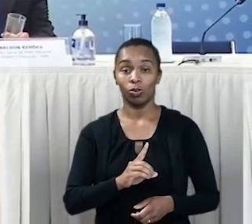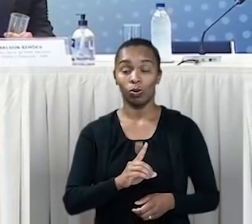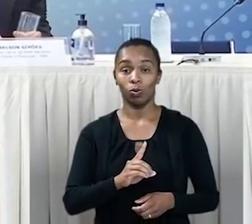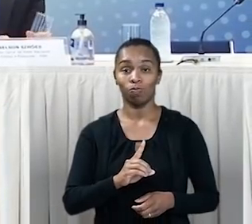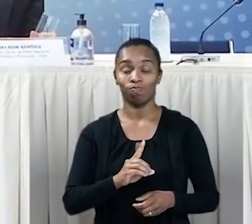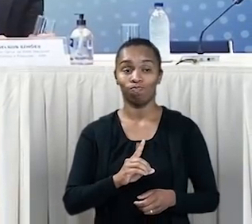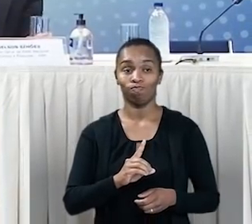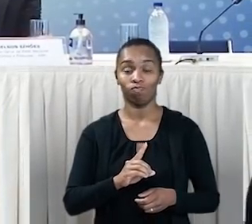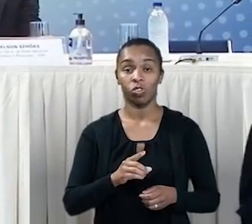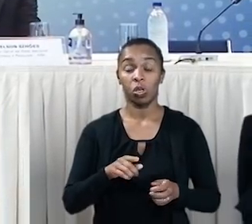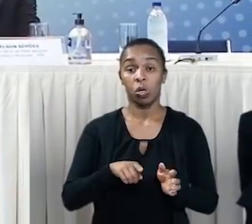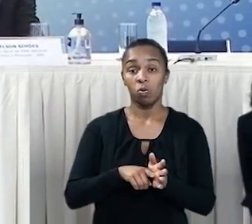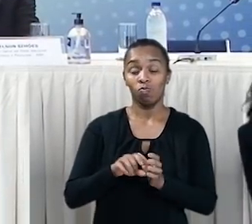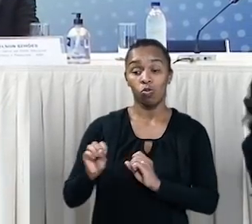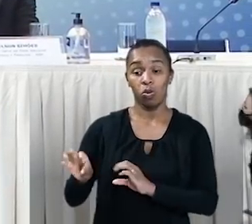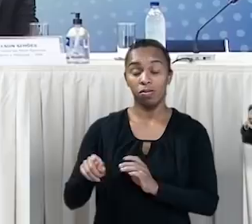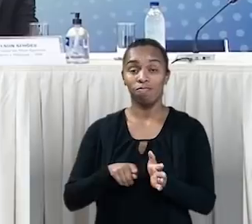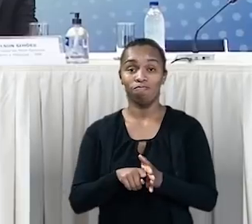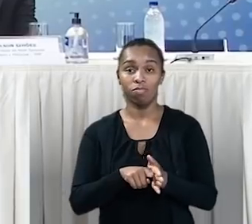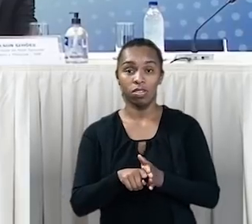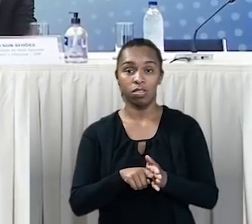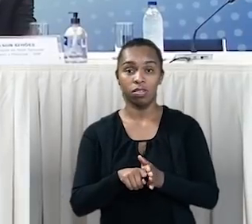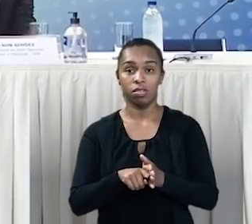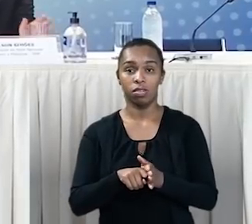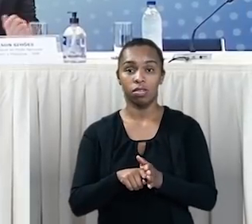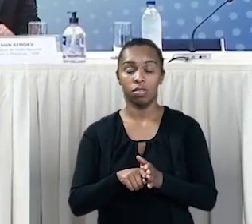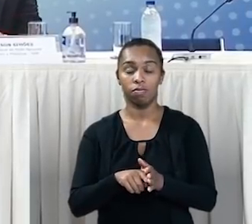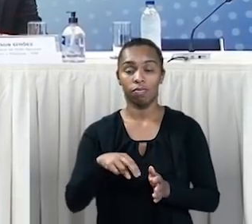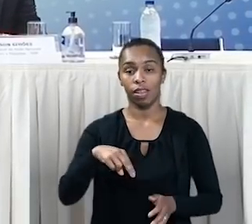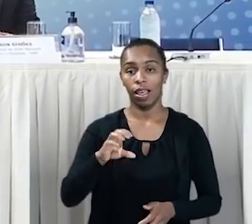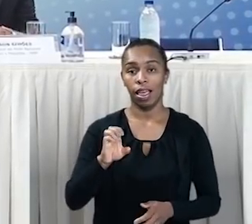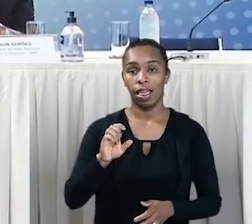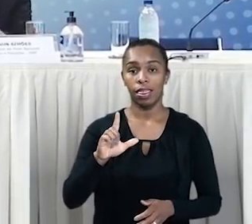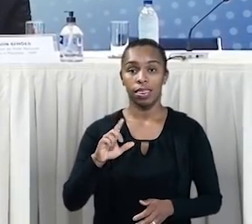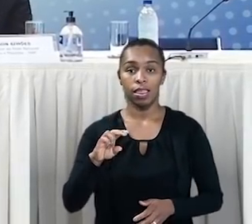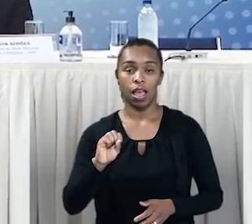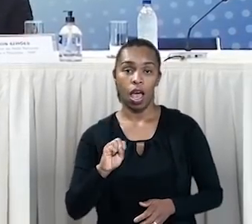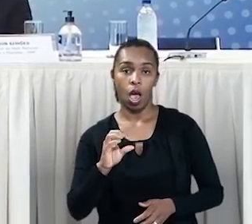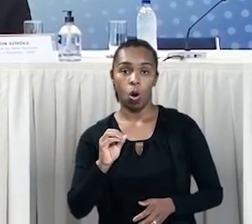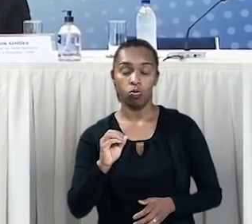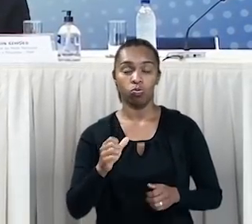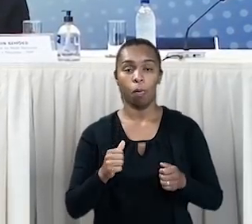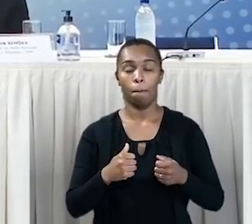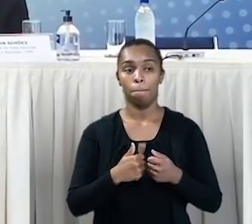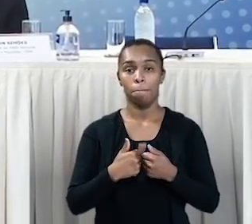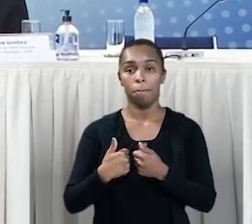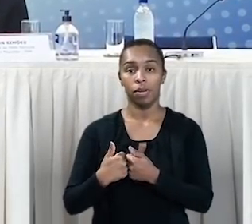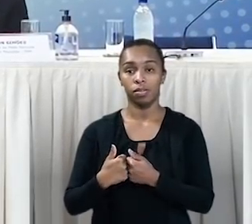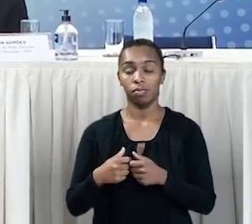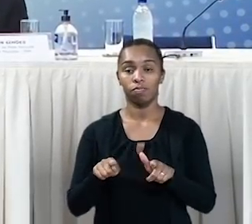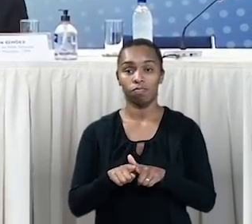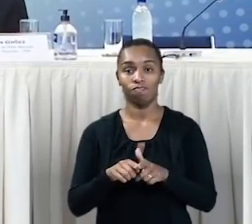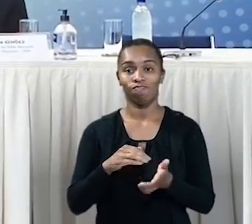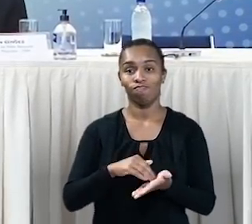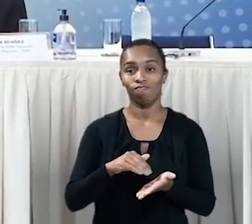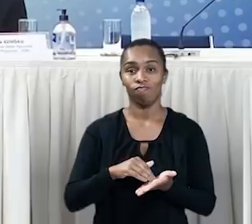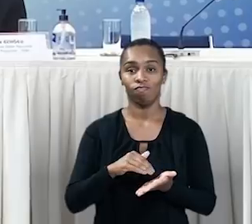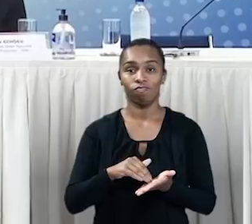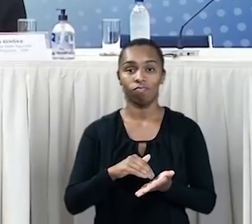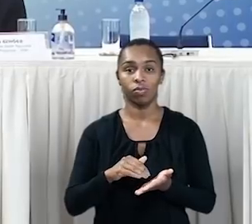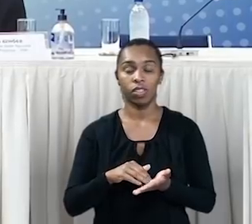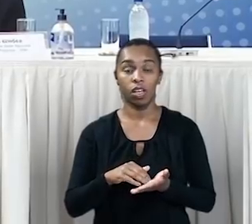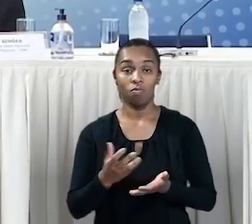Rede Nacional de Ensino e Pesquisa RNP, o grande amigo Nelson Simões, nosso parceiro. Secretário Vitor, não poderia